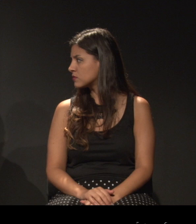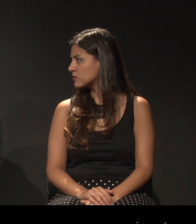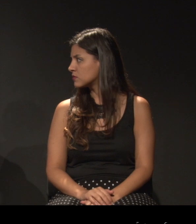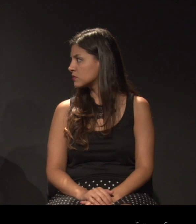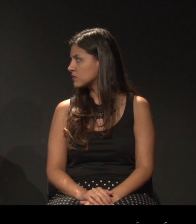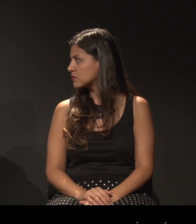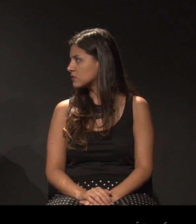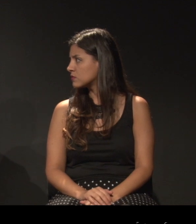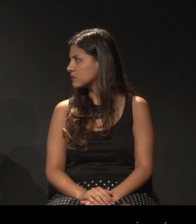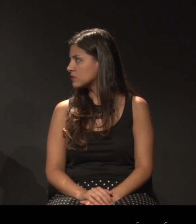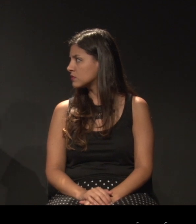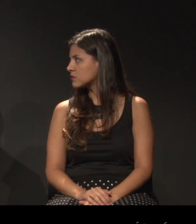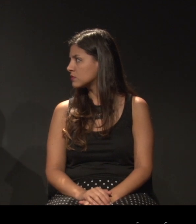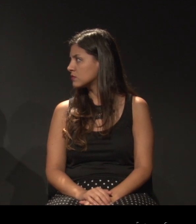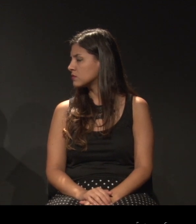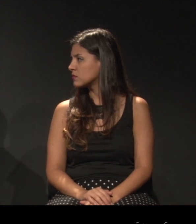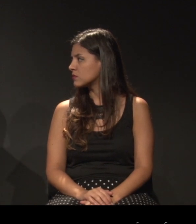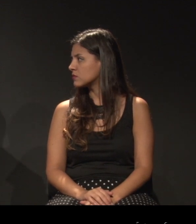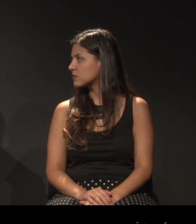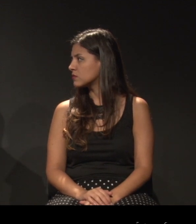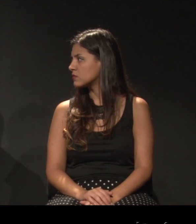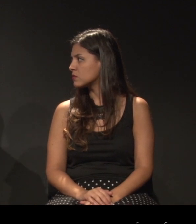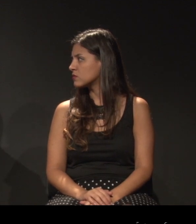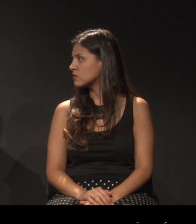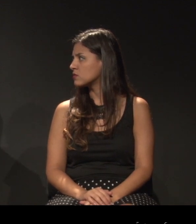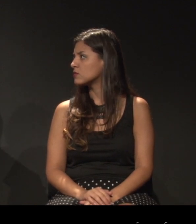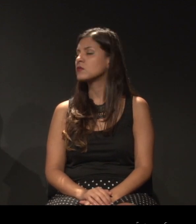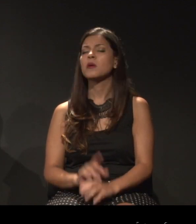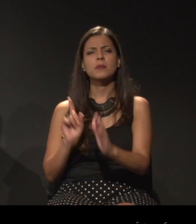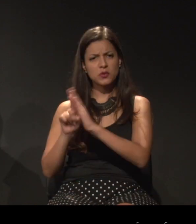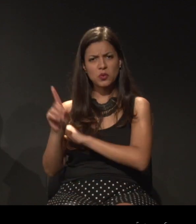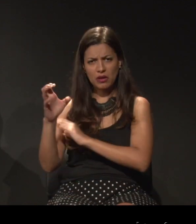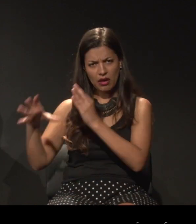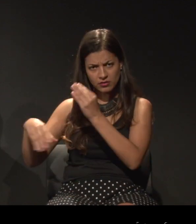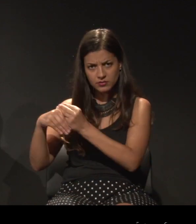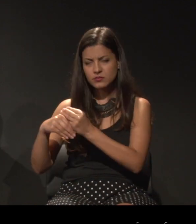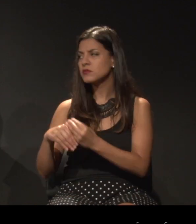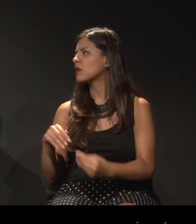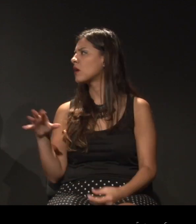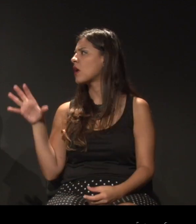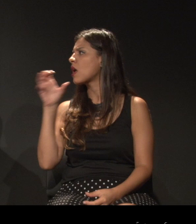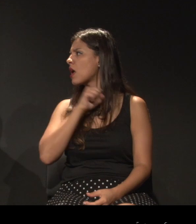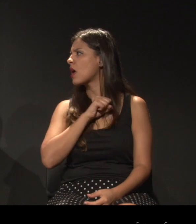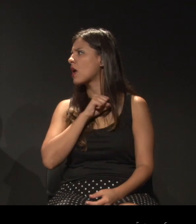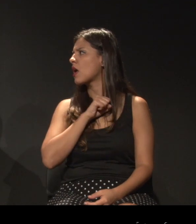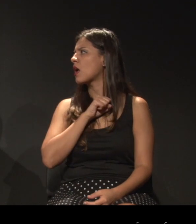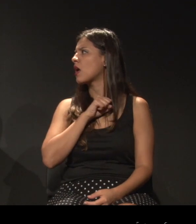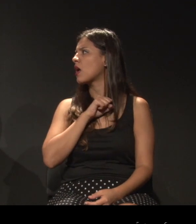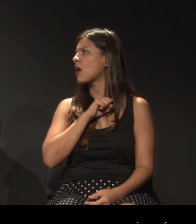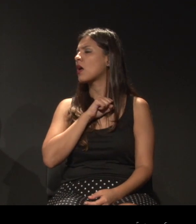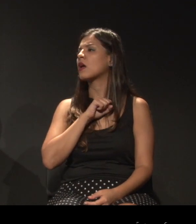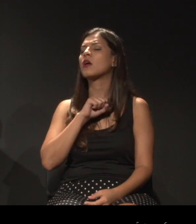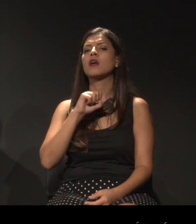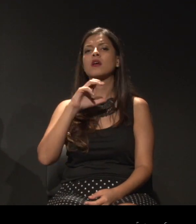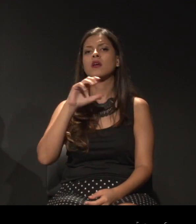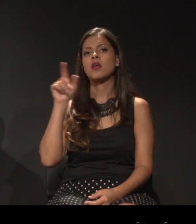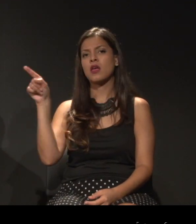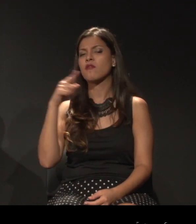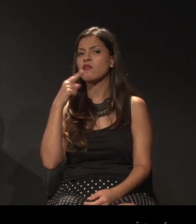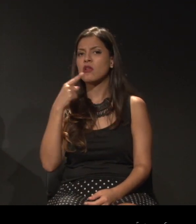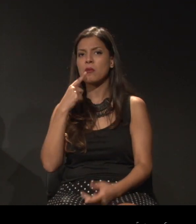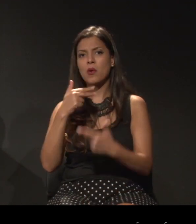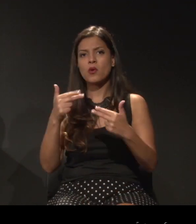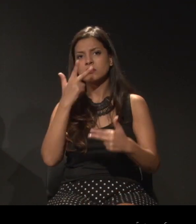seguir. Você quer fazer um comentário? Não. Só um... Rapidamente. Acho que o Ui falou bastante coisa química. que